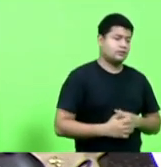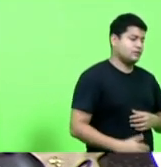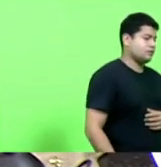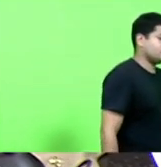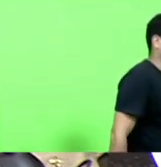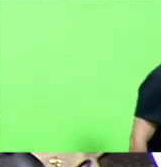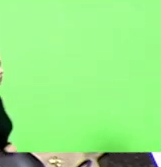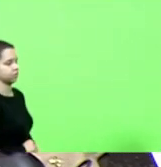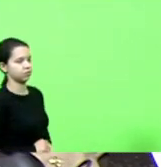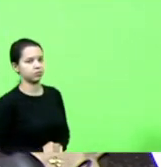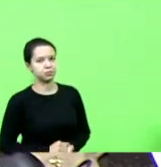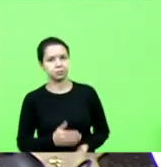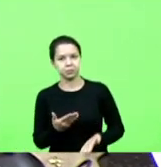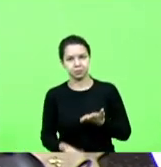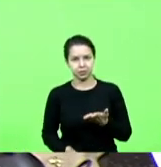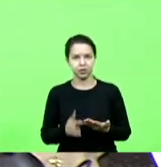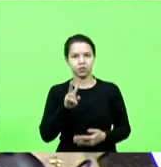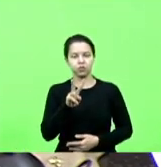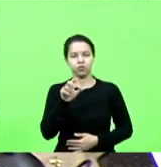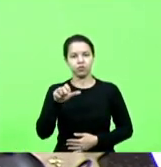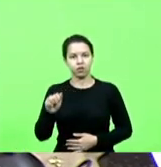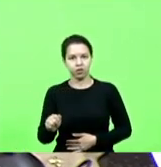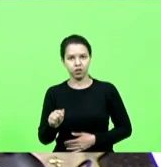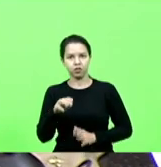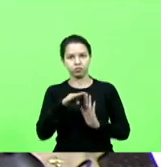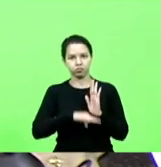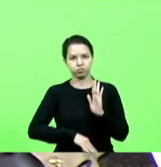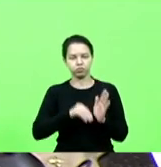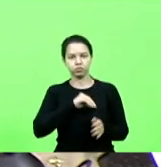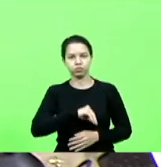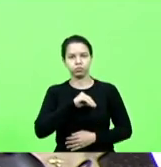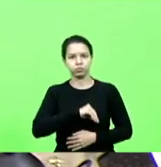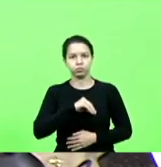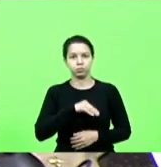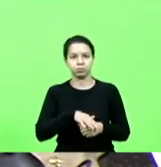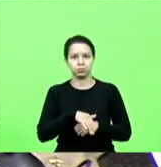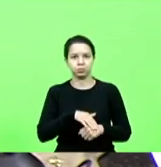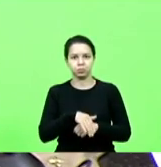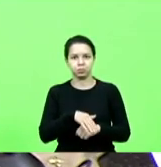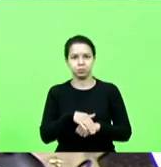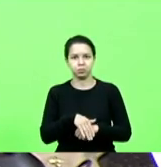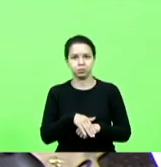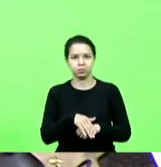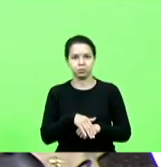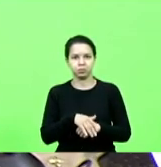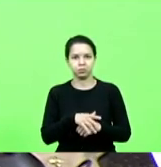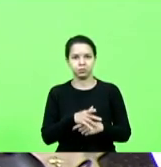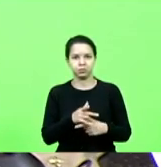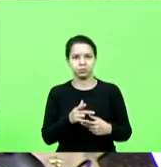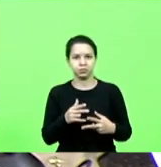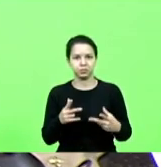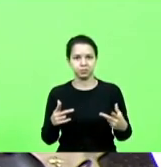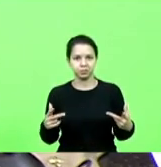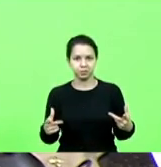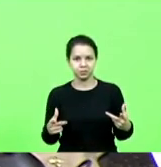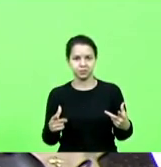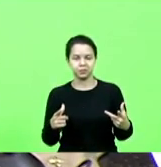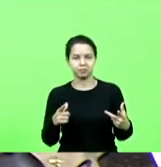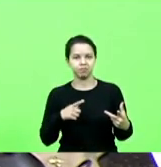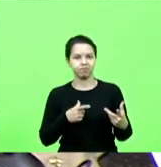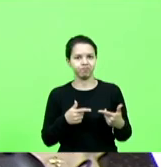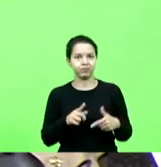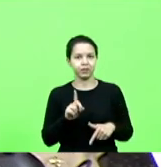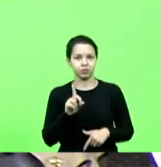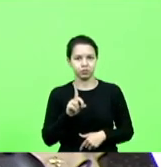perderam o vale alimentação, reduziram o adicional noturno. Enfim, diversas coisas que é inerente ao direito